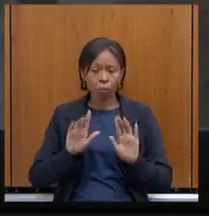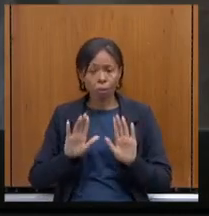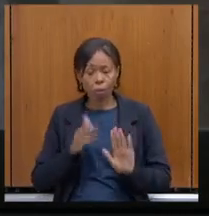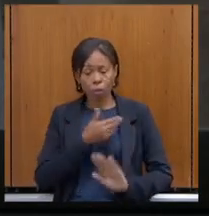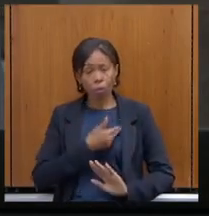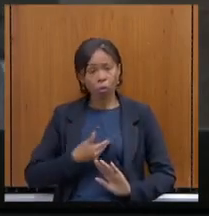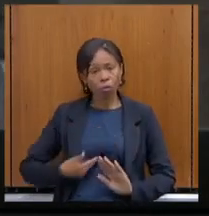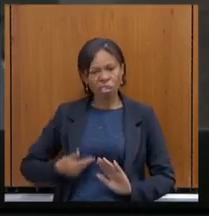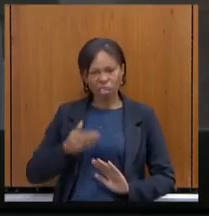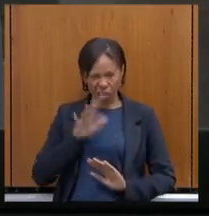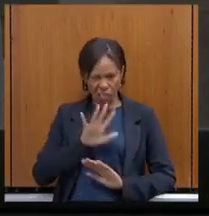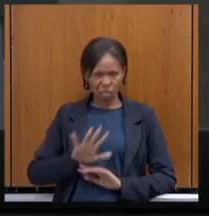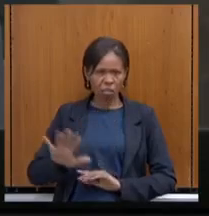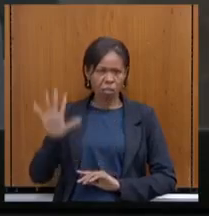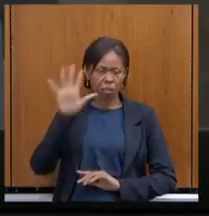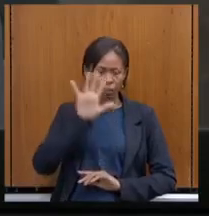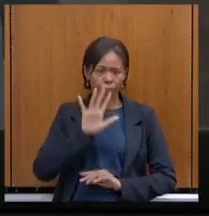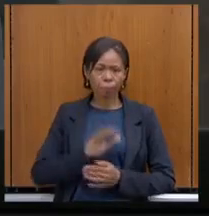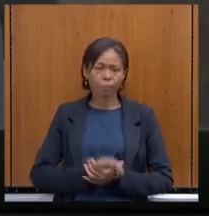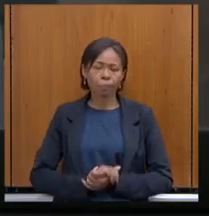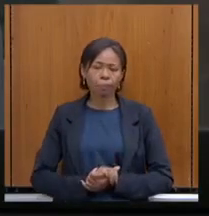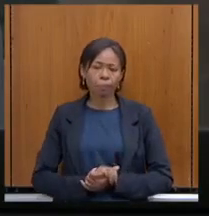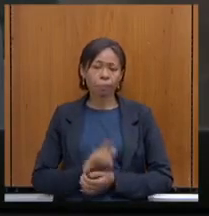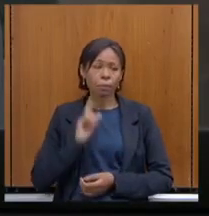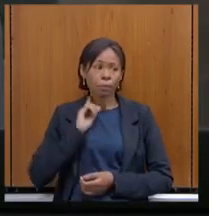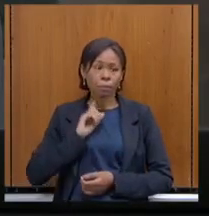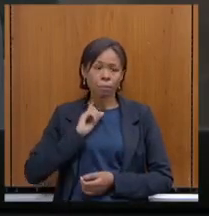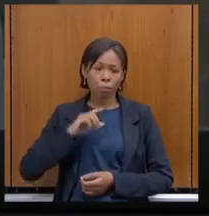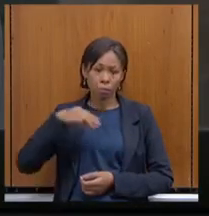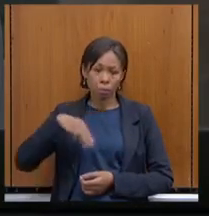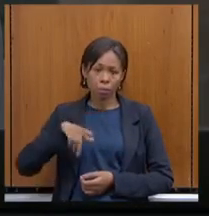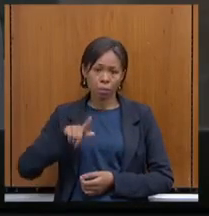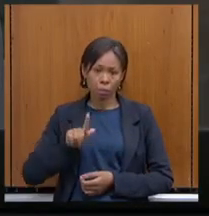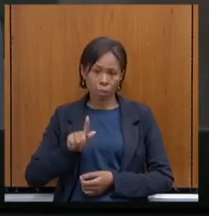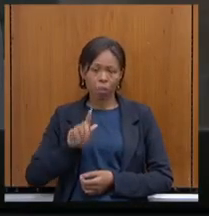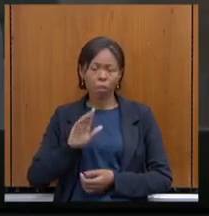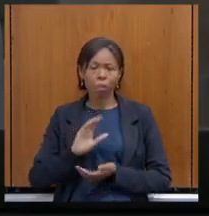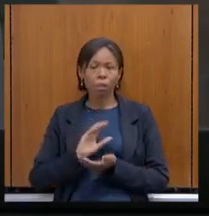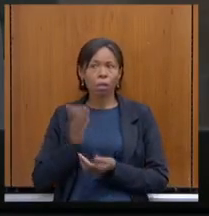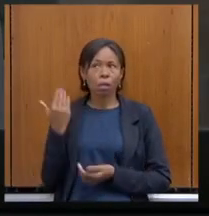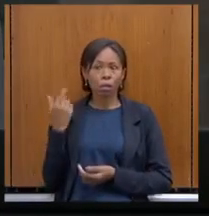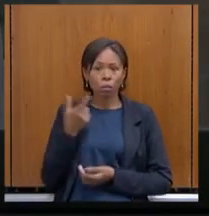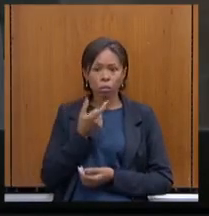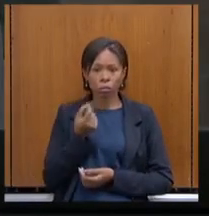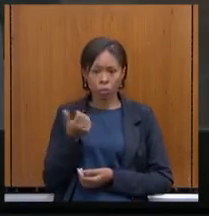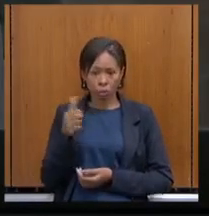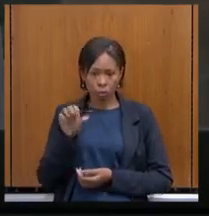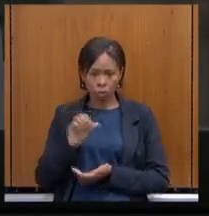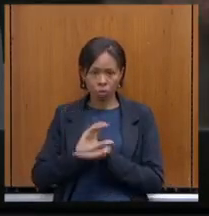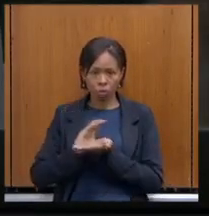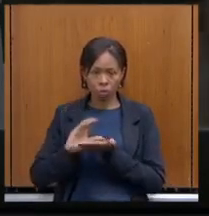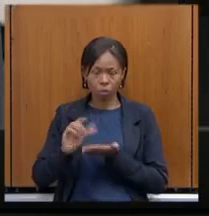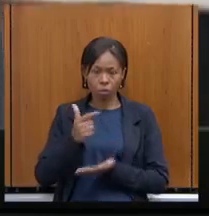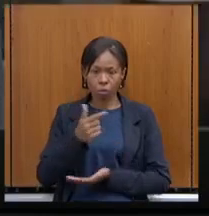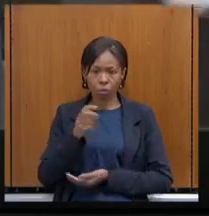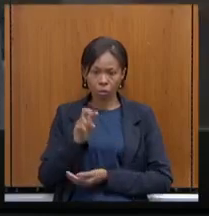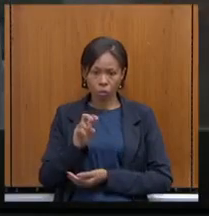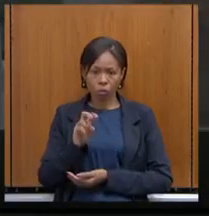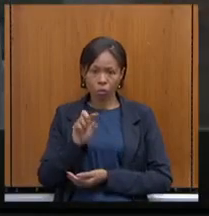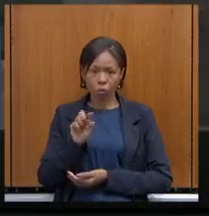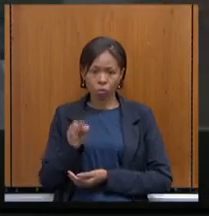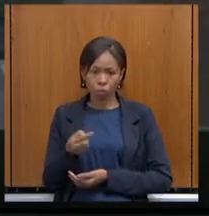Minas Gerais investiu, em 2019, 25,32% de sua